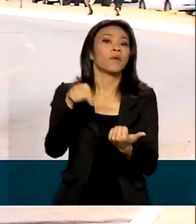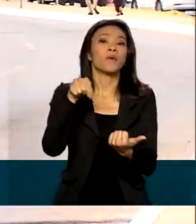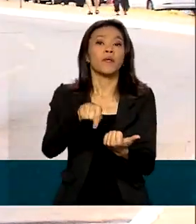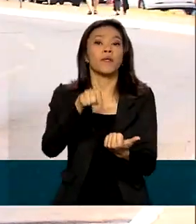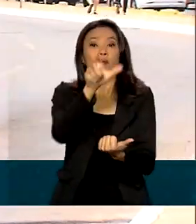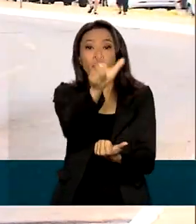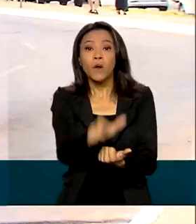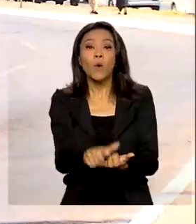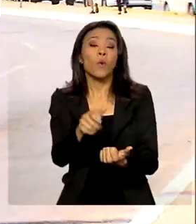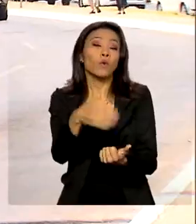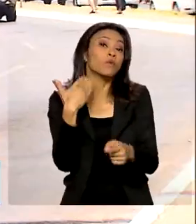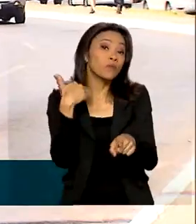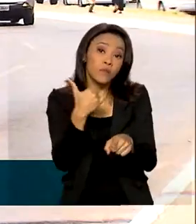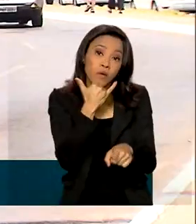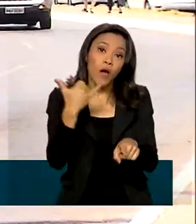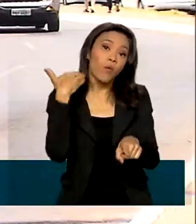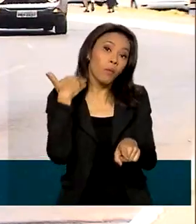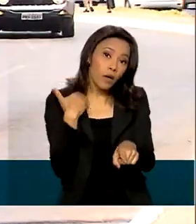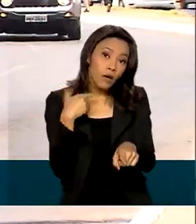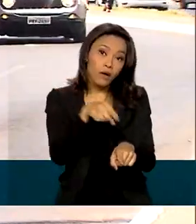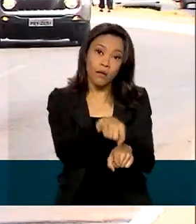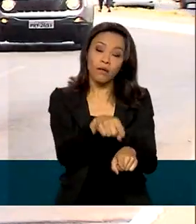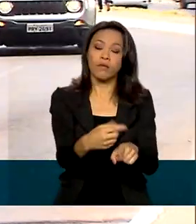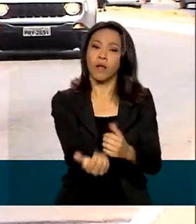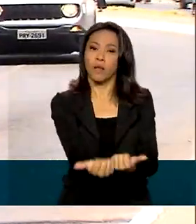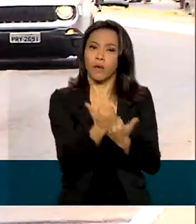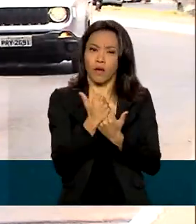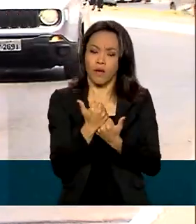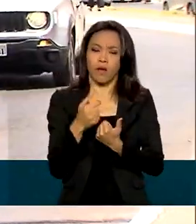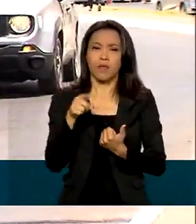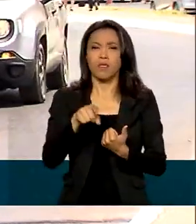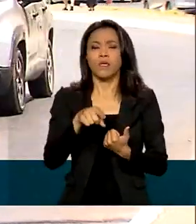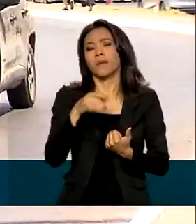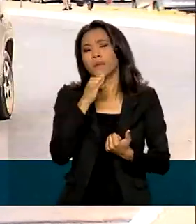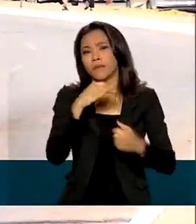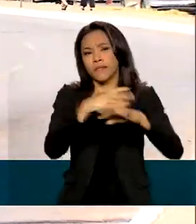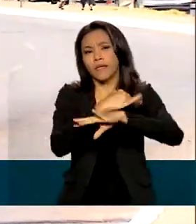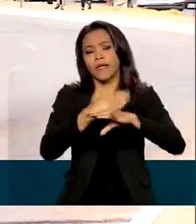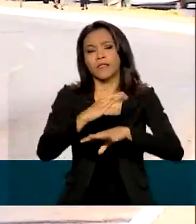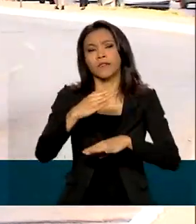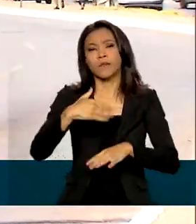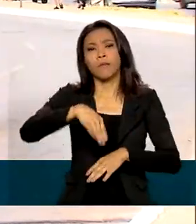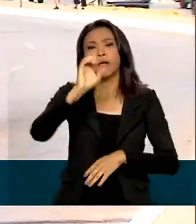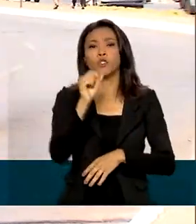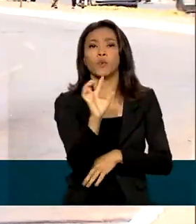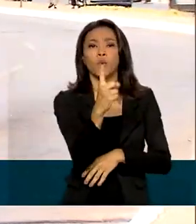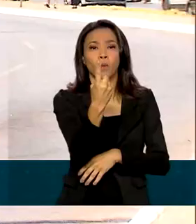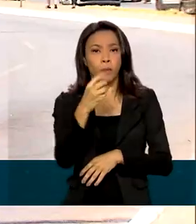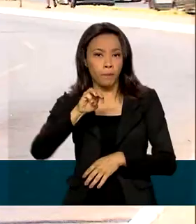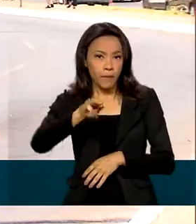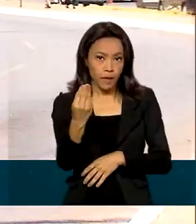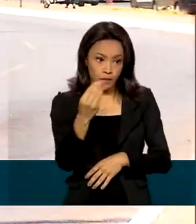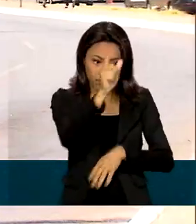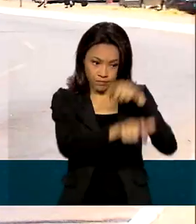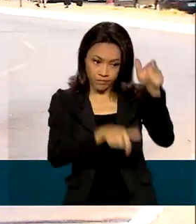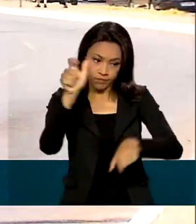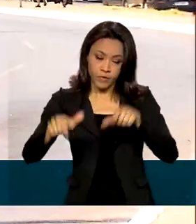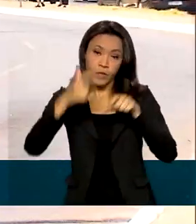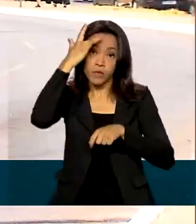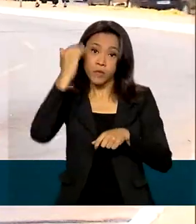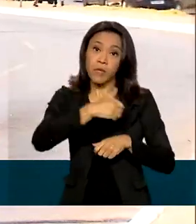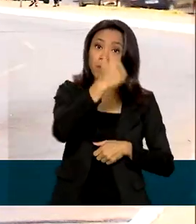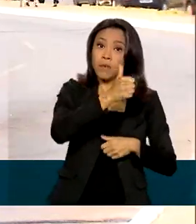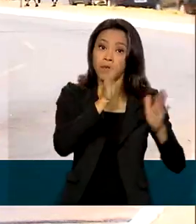de projetos de qualificação de transporte público coletivo em cidades com mais de um milhão de habitantes. Na primeira fase, serão